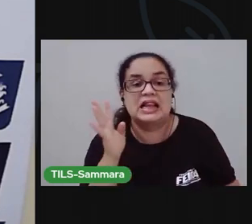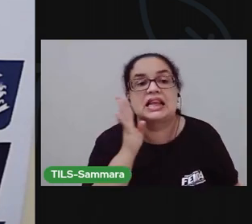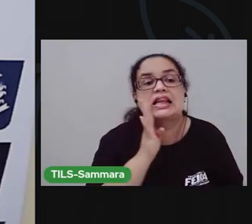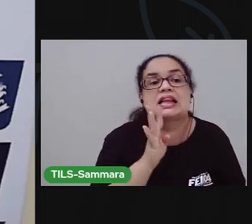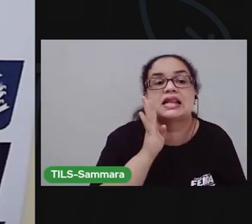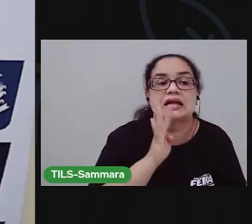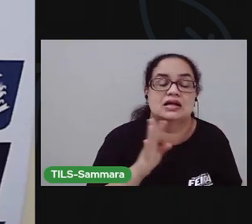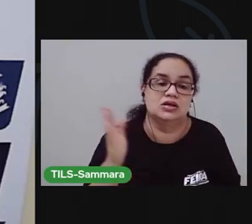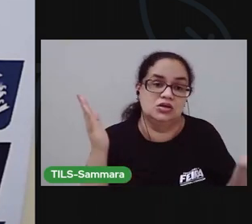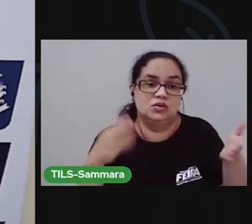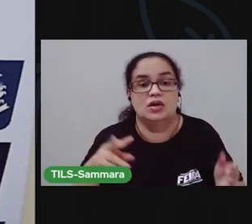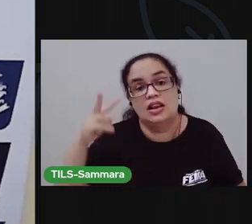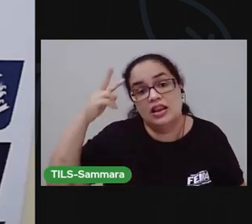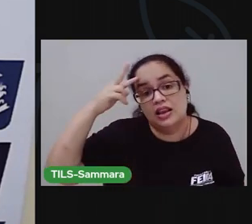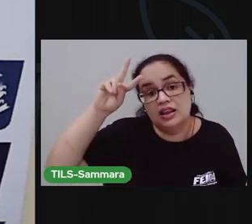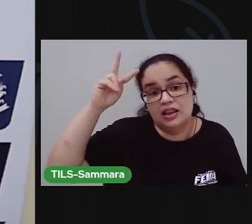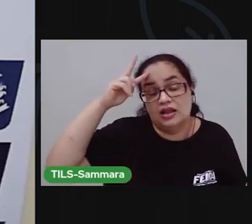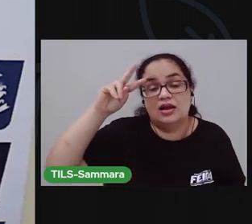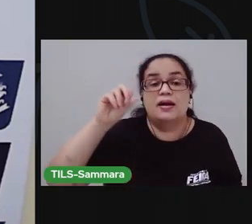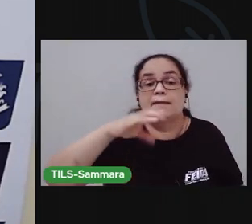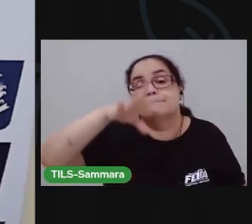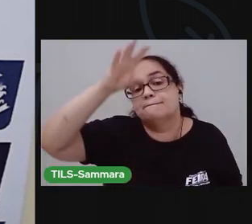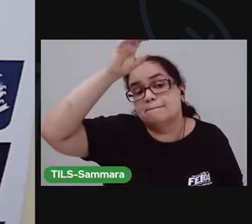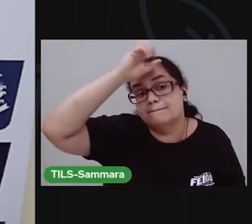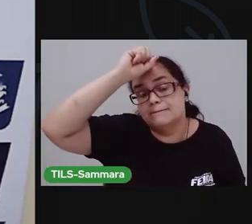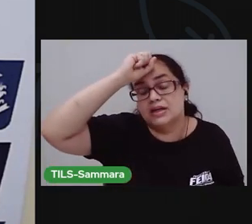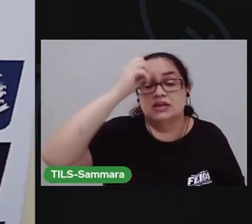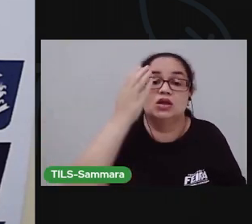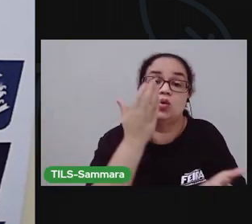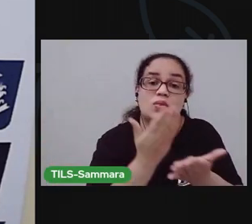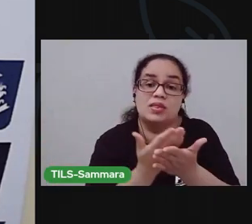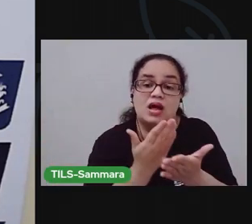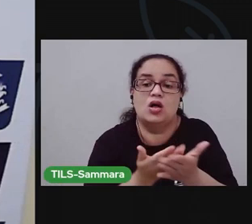Agora vamos relembrar o que foi que a gente aprendeu na aula de hoje.